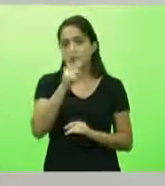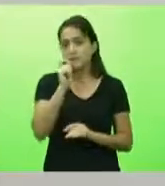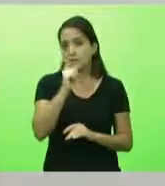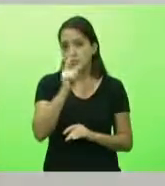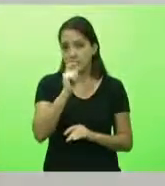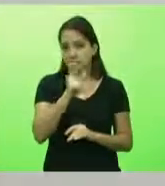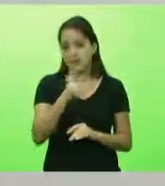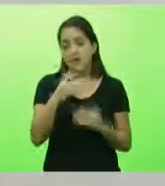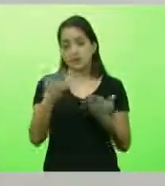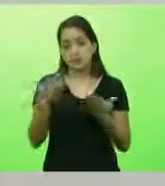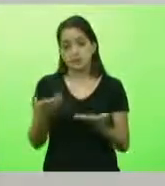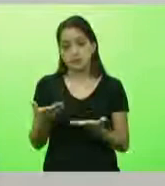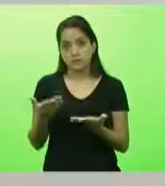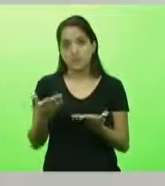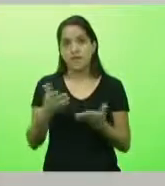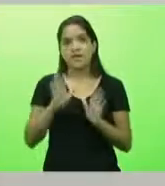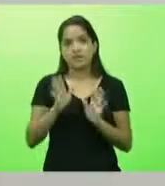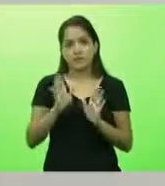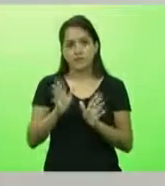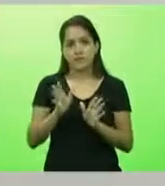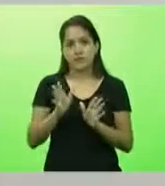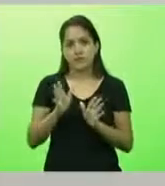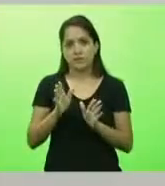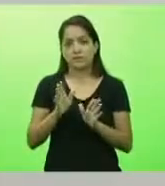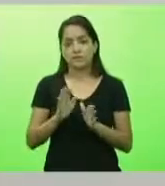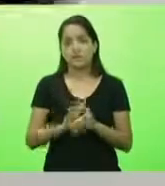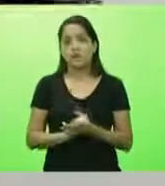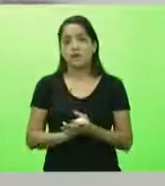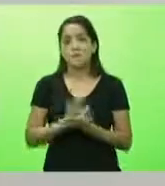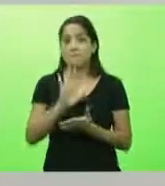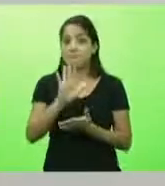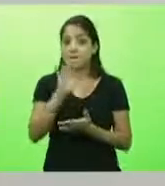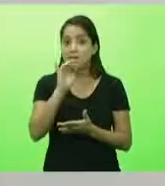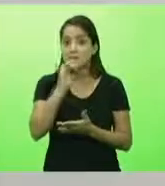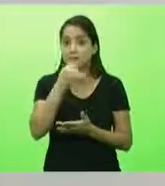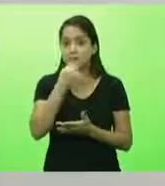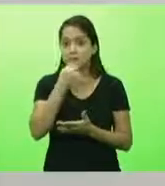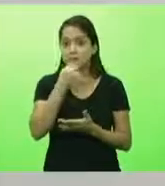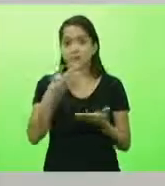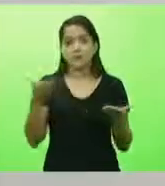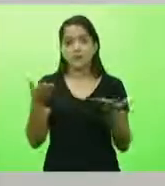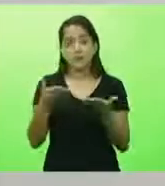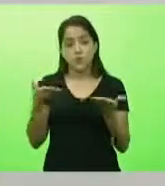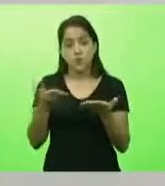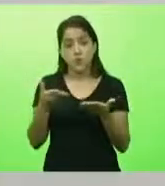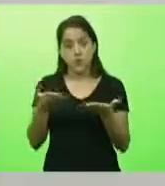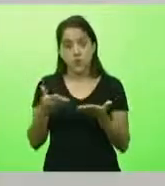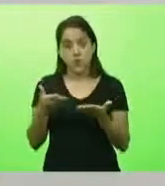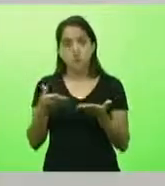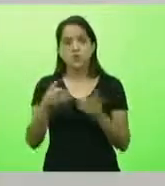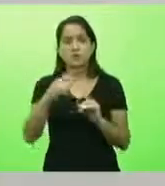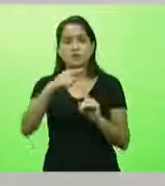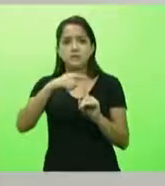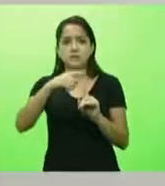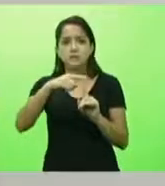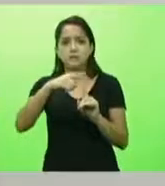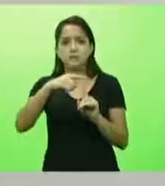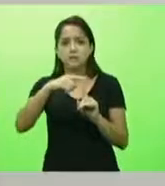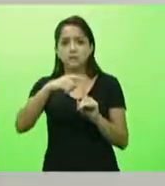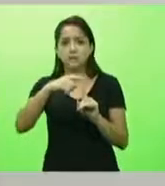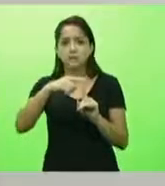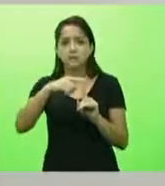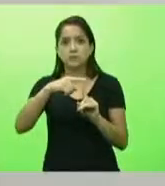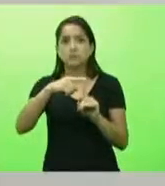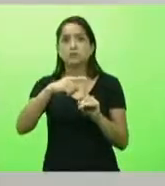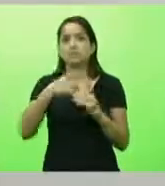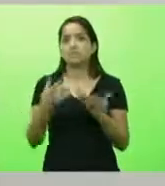Era para ser uma piada. Uma vez era piada. Mas, infelizmente, pode tirar a imagem hoje, infelizmente, esse tipo de coisa já não